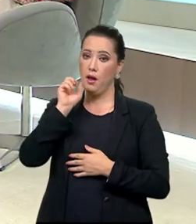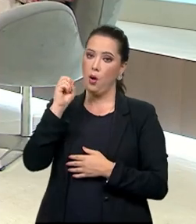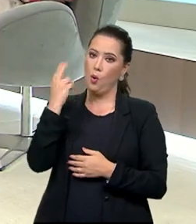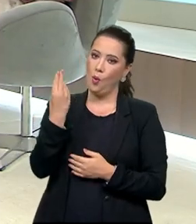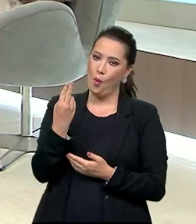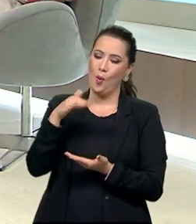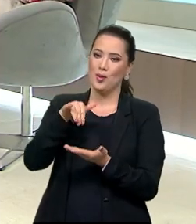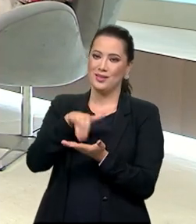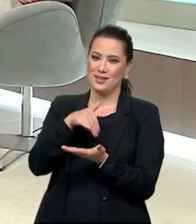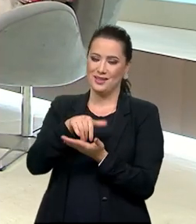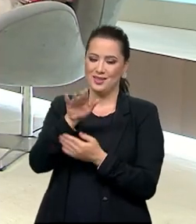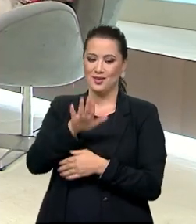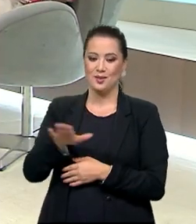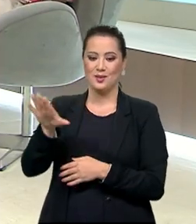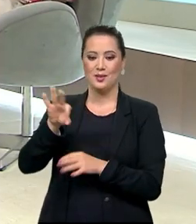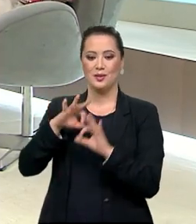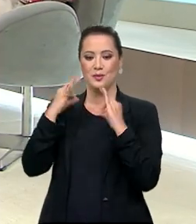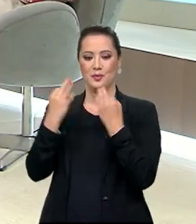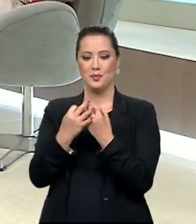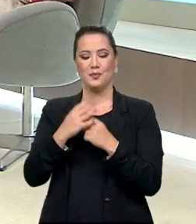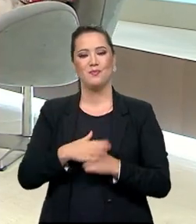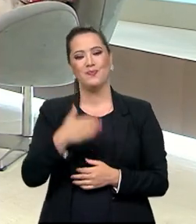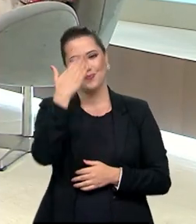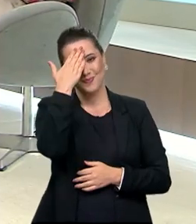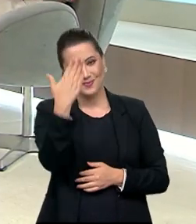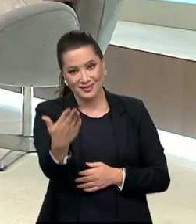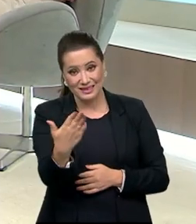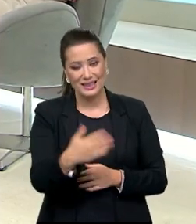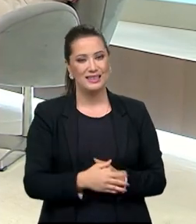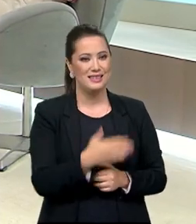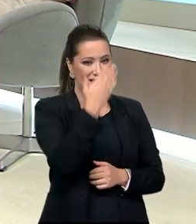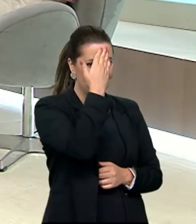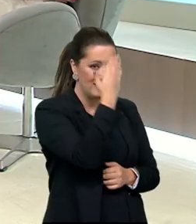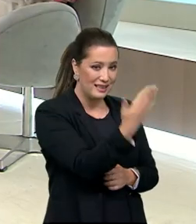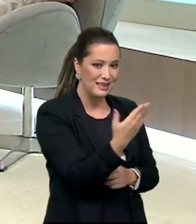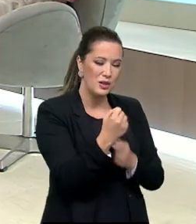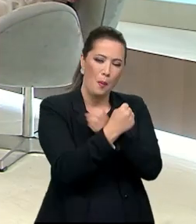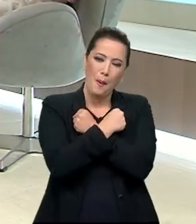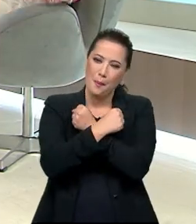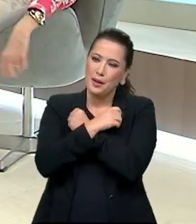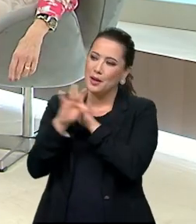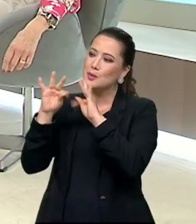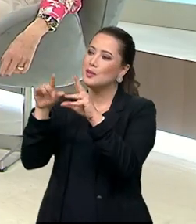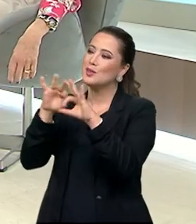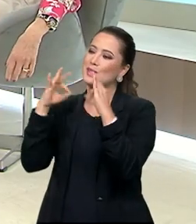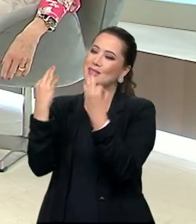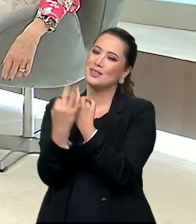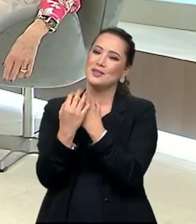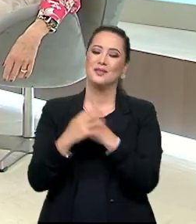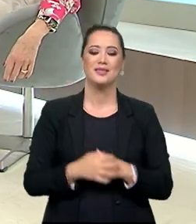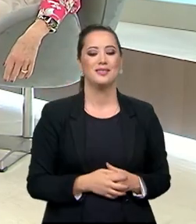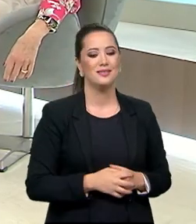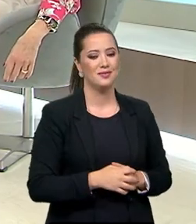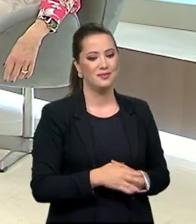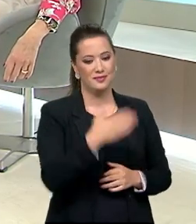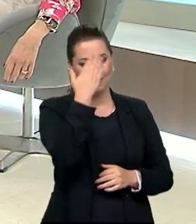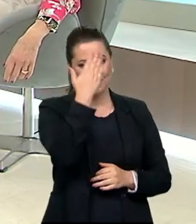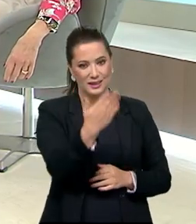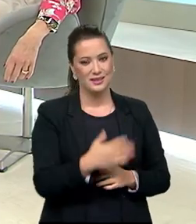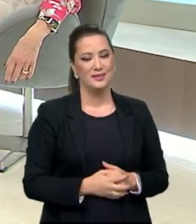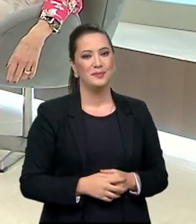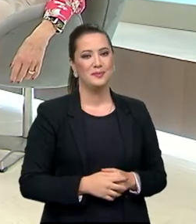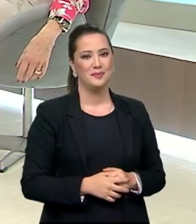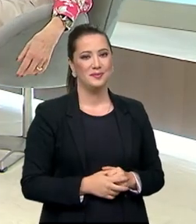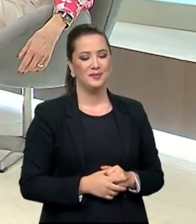Secretaria Nacional da Família. Muito obrigada pela entrevista, Muito E um super abraço para todas as famílias. Obrigado.